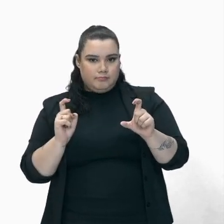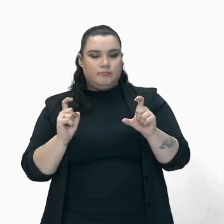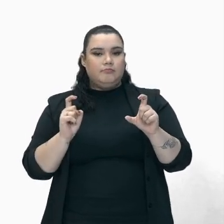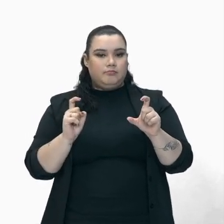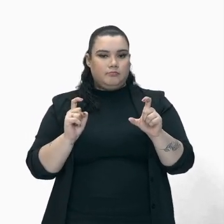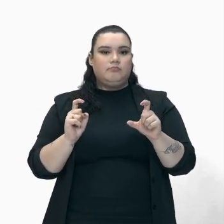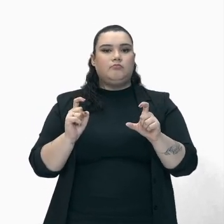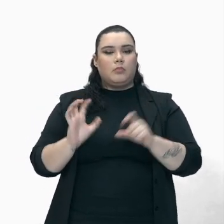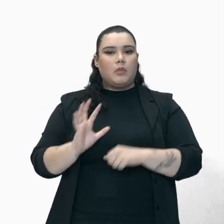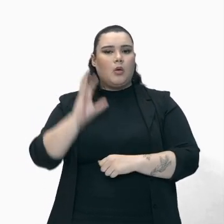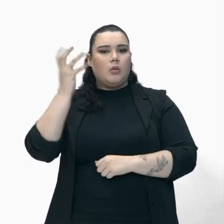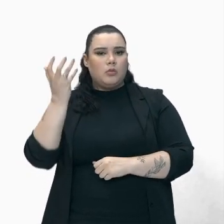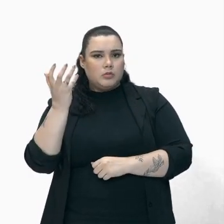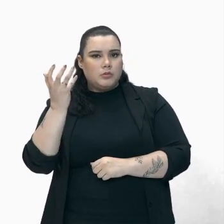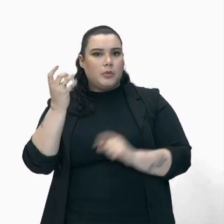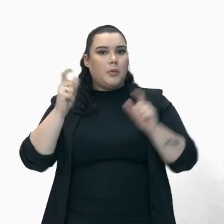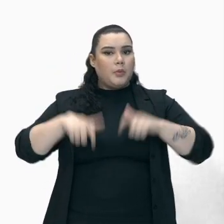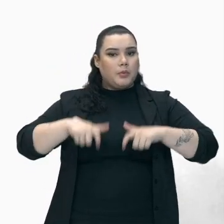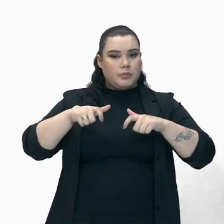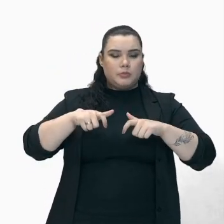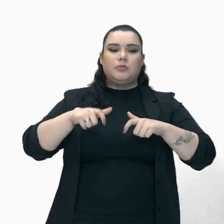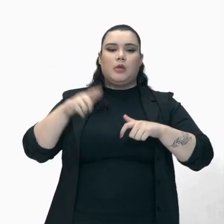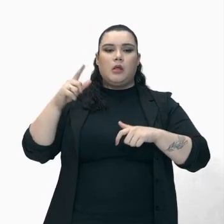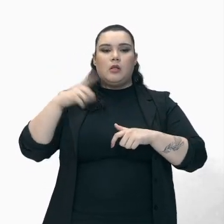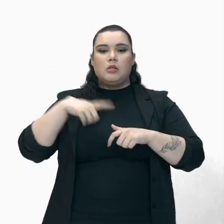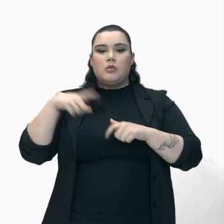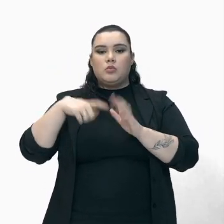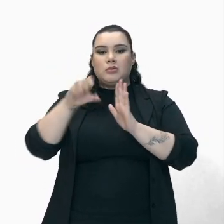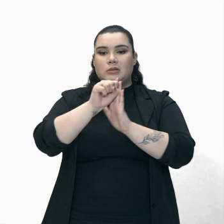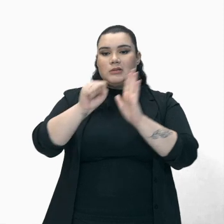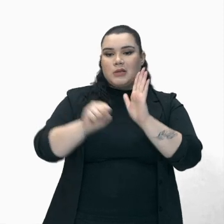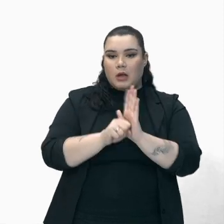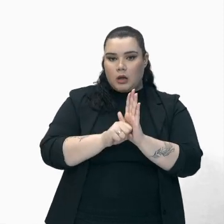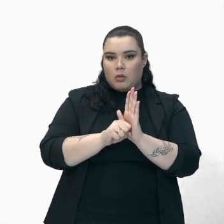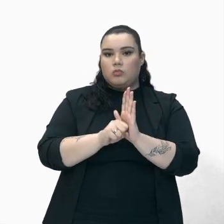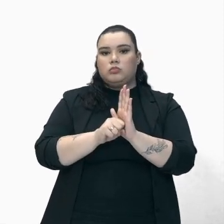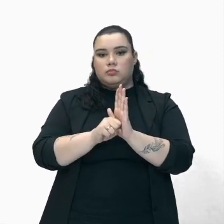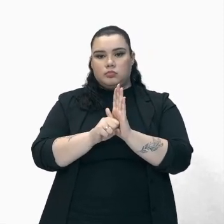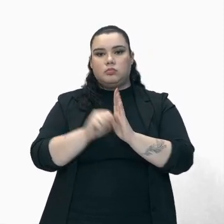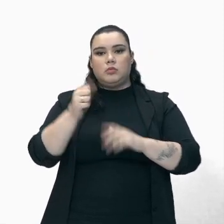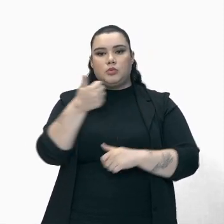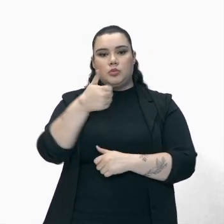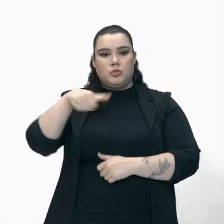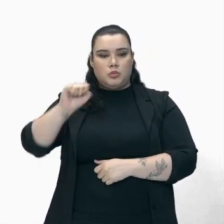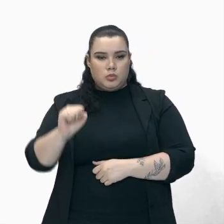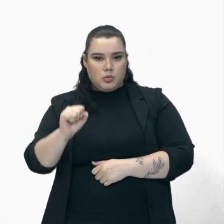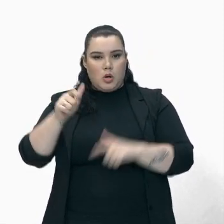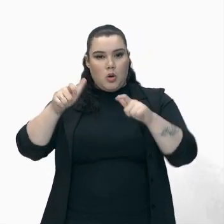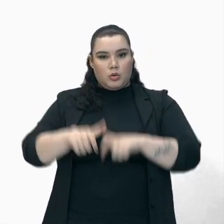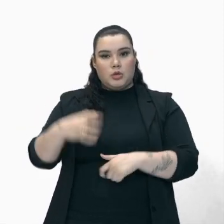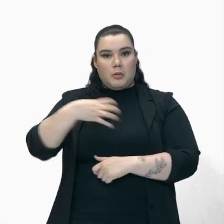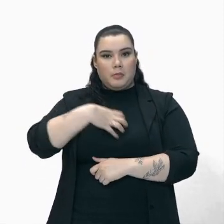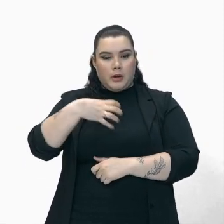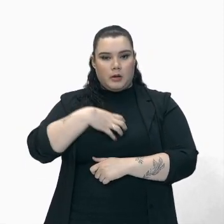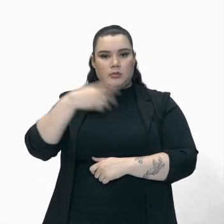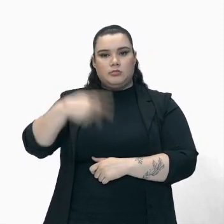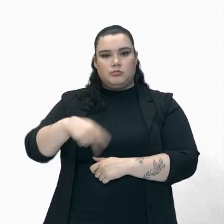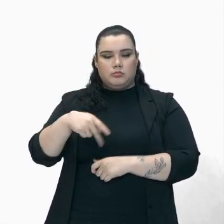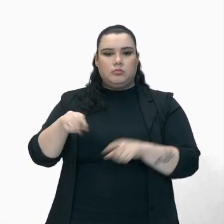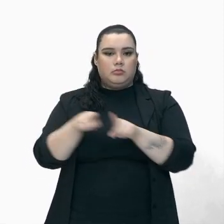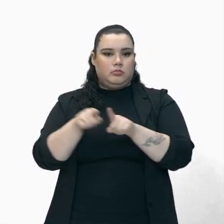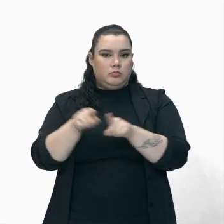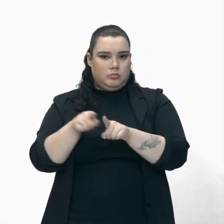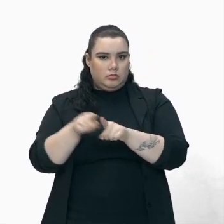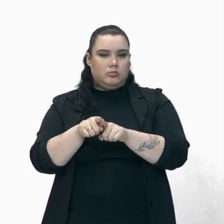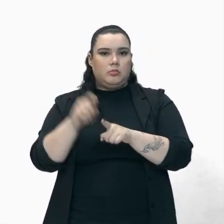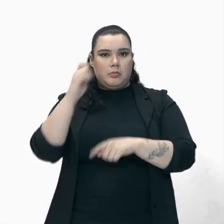Emancipacionista Quase que não sai Ocorrido No século XVIII Na então Capitania da Bahia Que também Pertencia